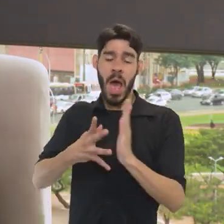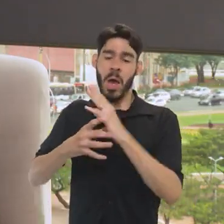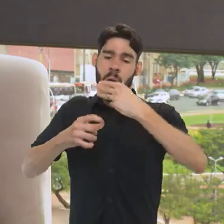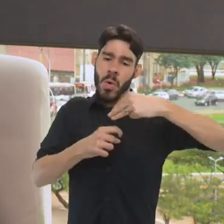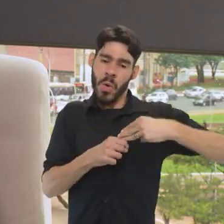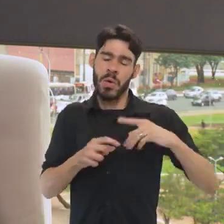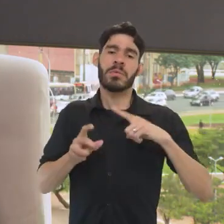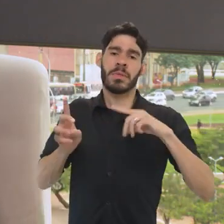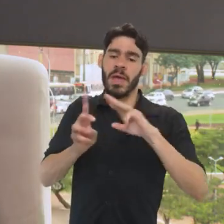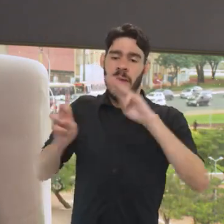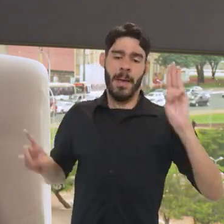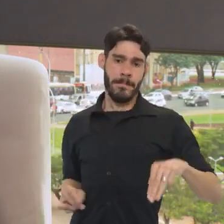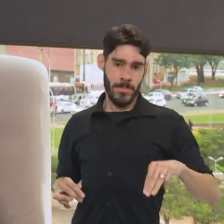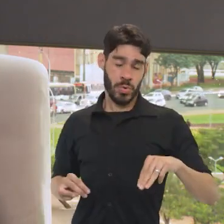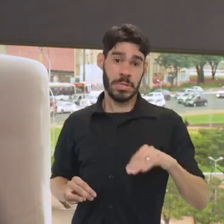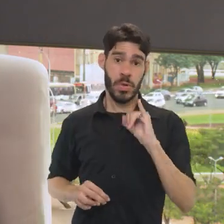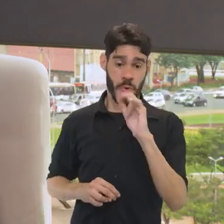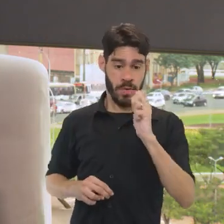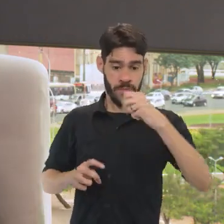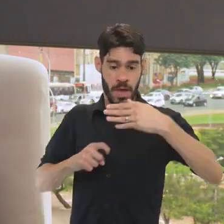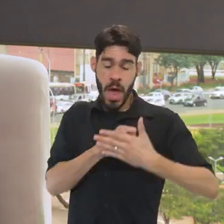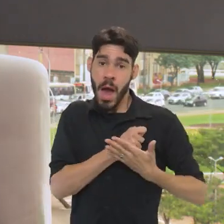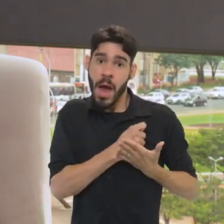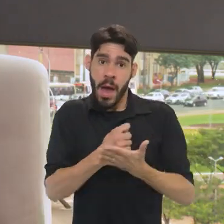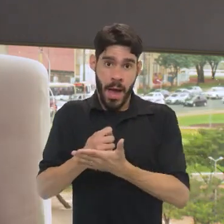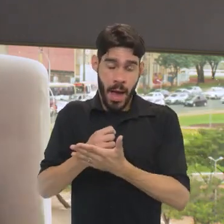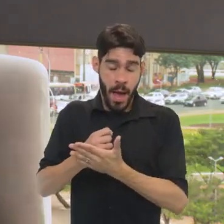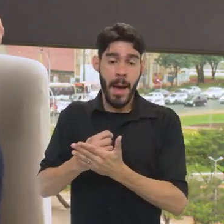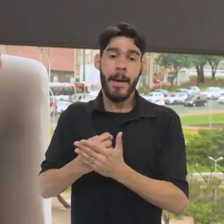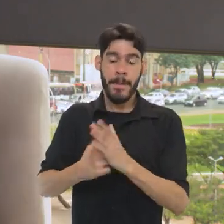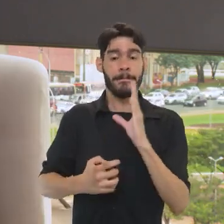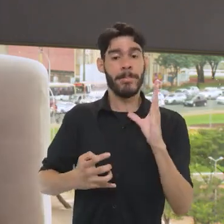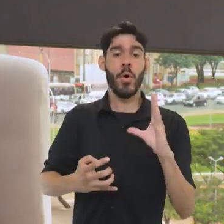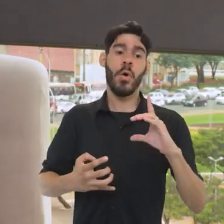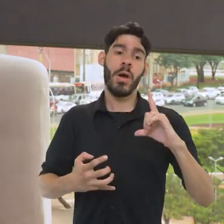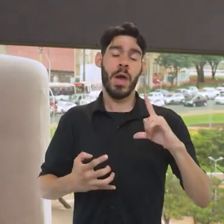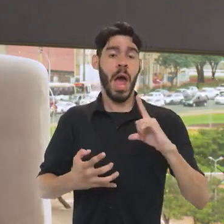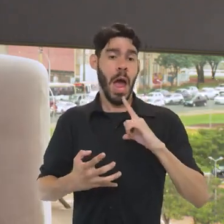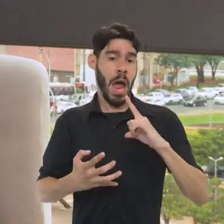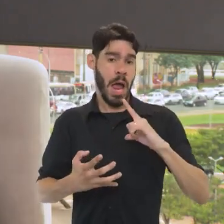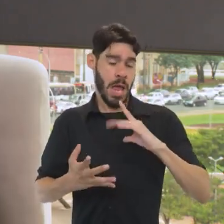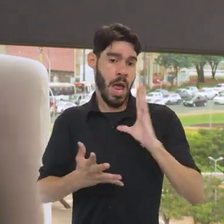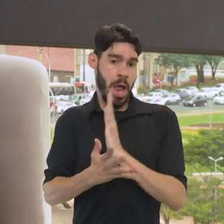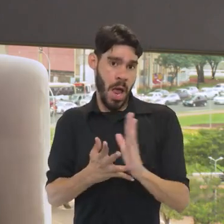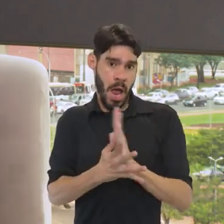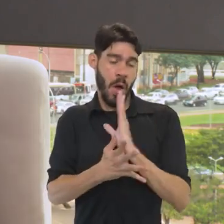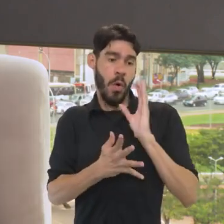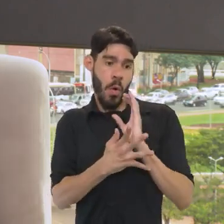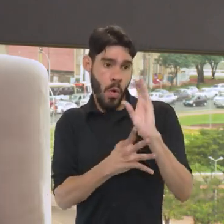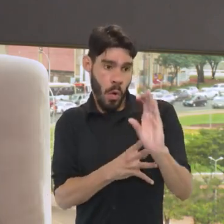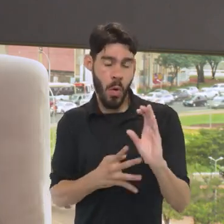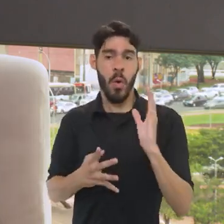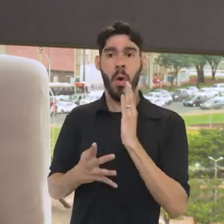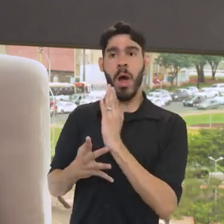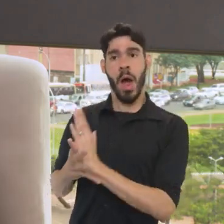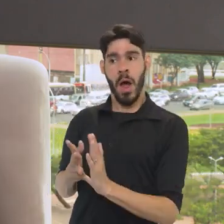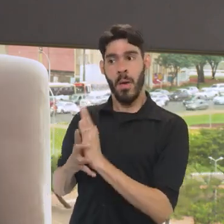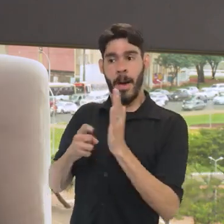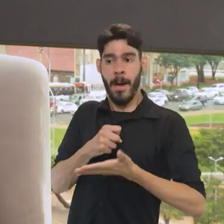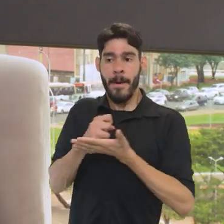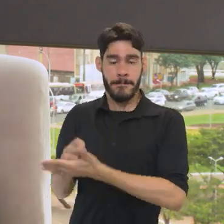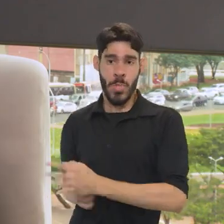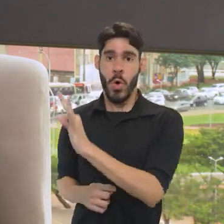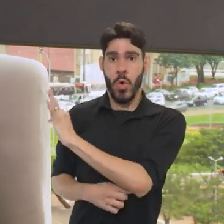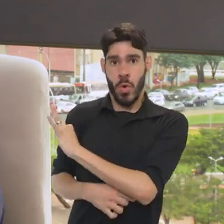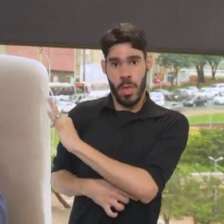determinados municípios, alguns museus, que o IFAM apoia os municípios, em alguns casos com recursos, em outros casos com assistência técnica, em